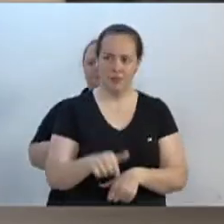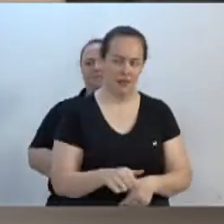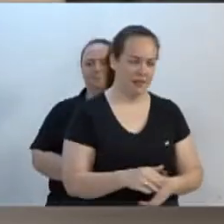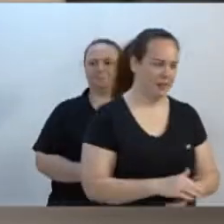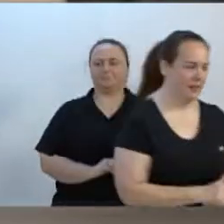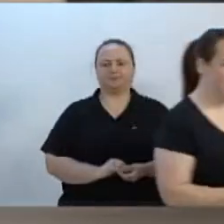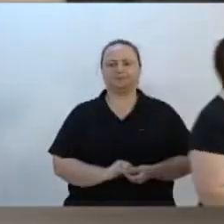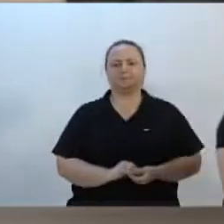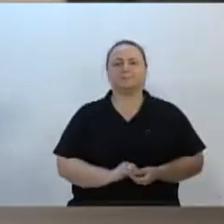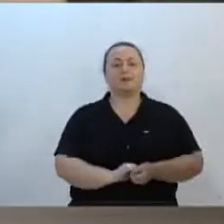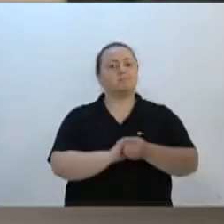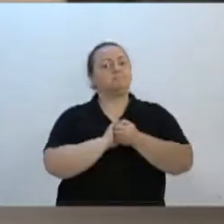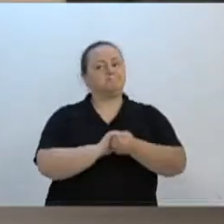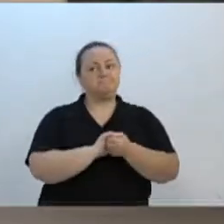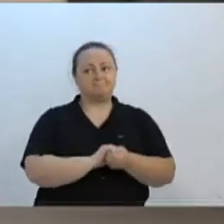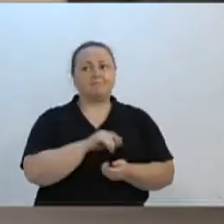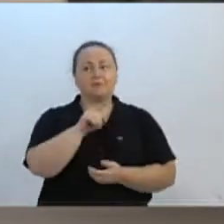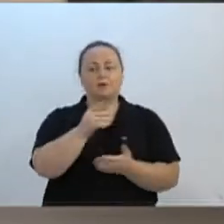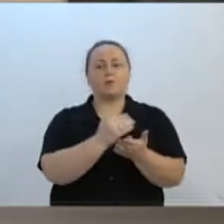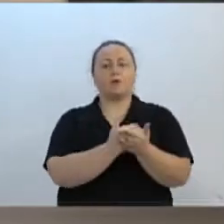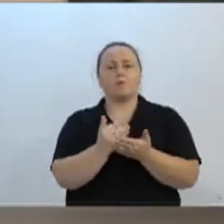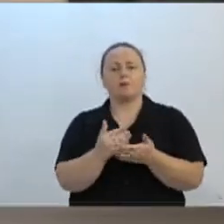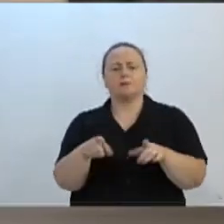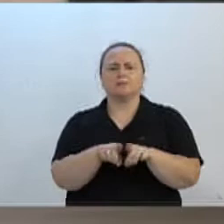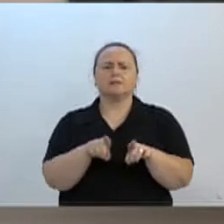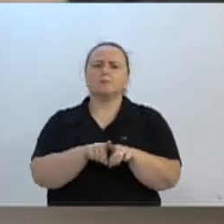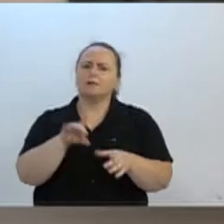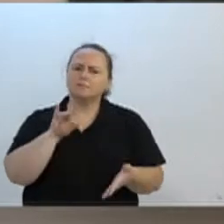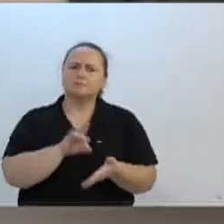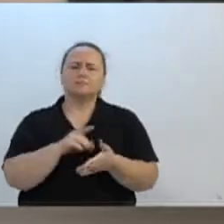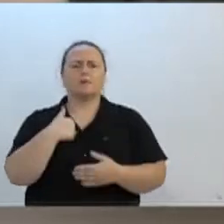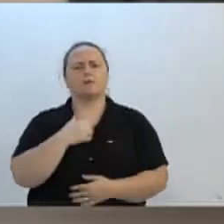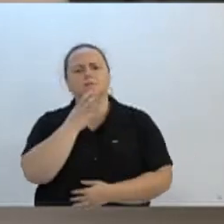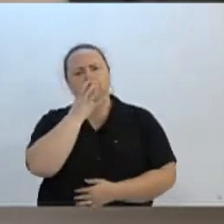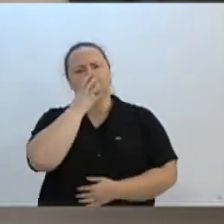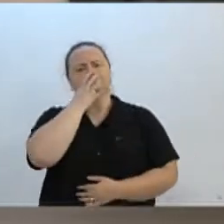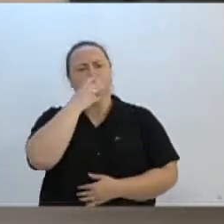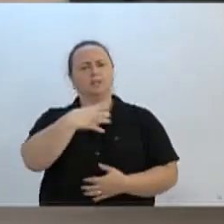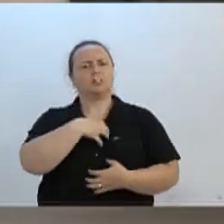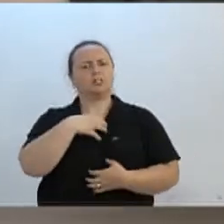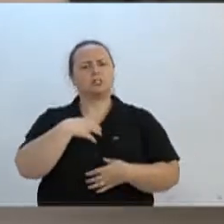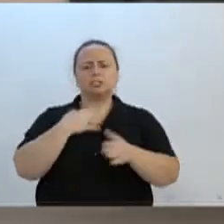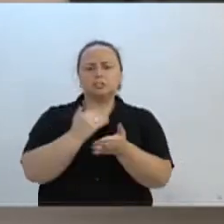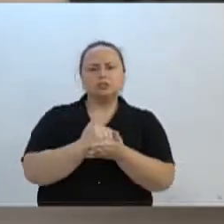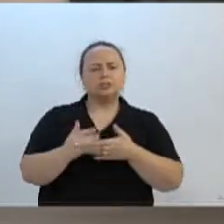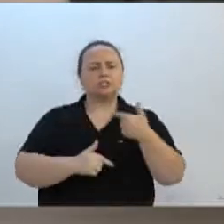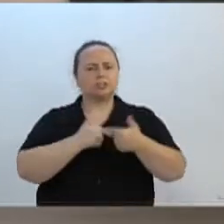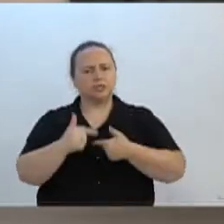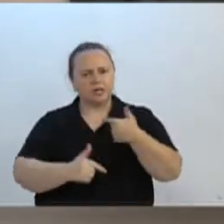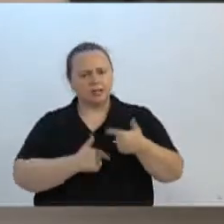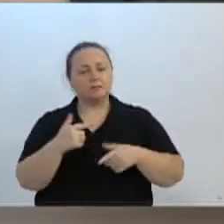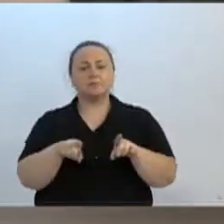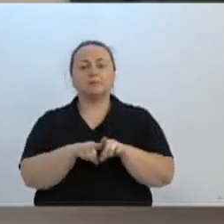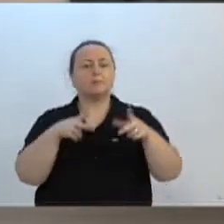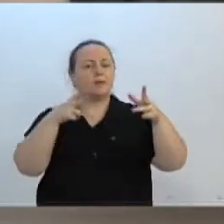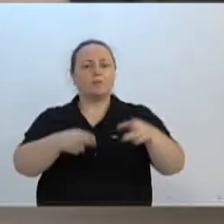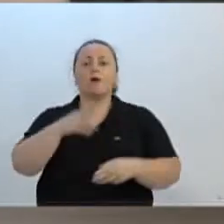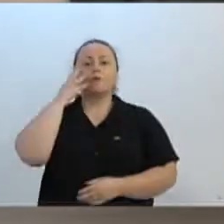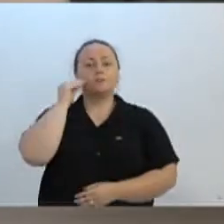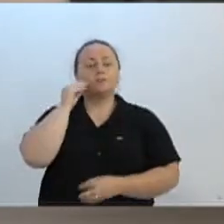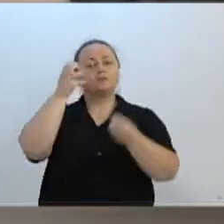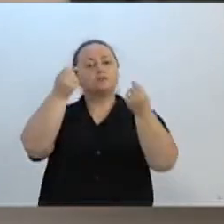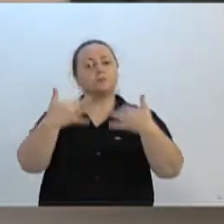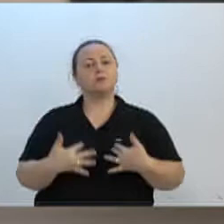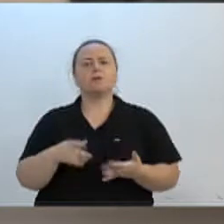Legislativa e dizer da forma, aqui admiro a forma como você veio, como o vereador Gilson destacou, sem fazer qualquer tipo